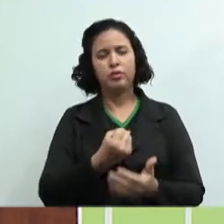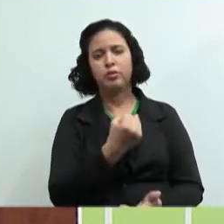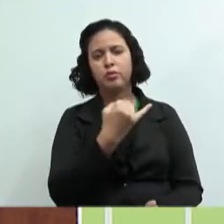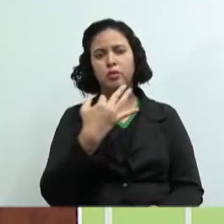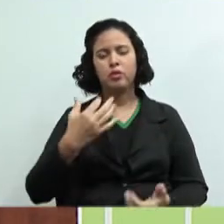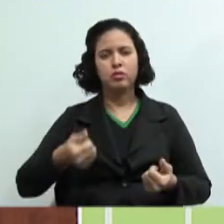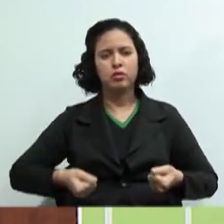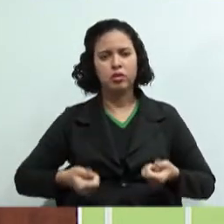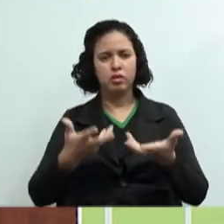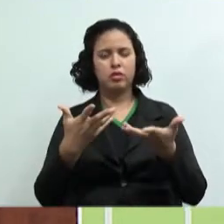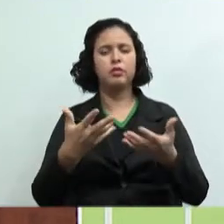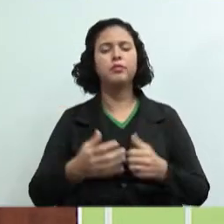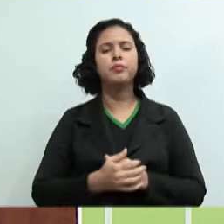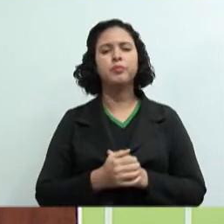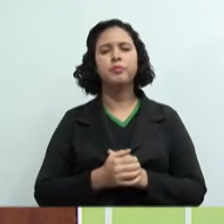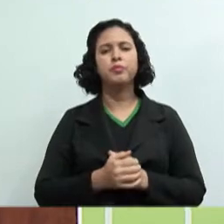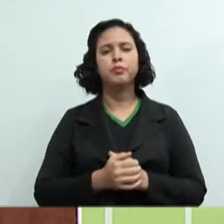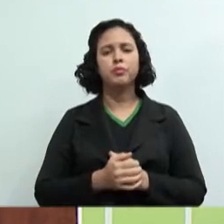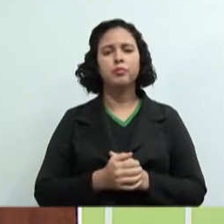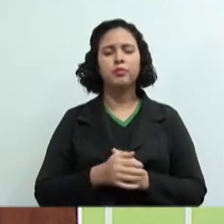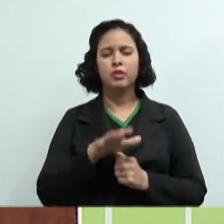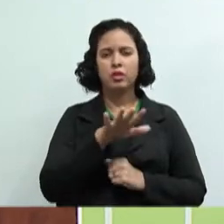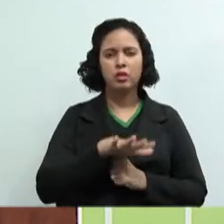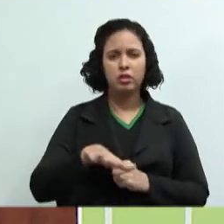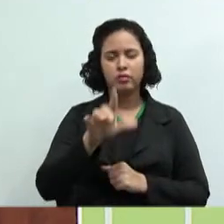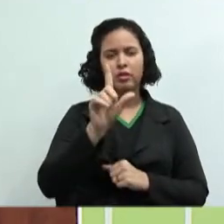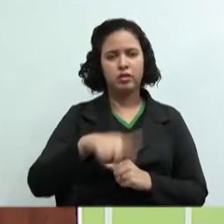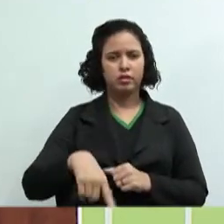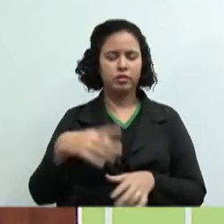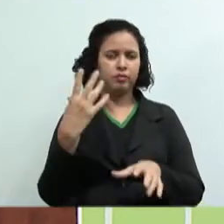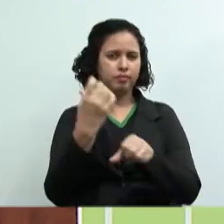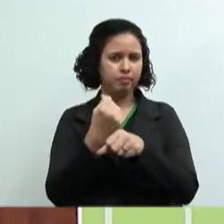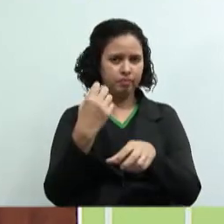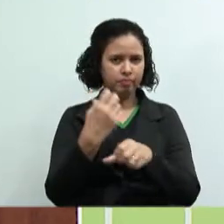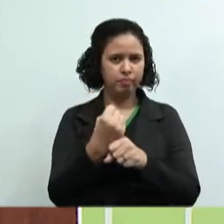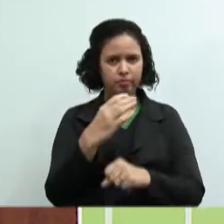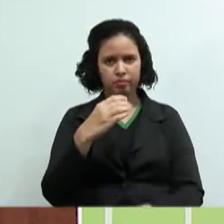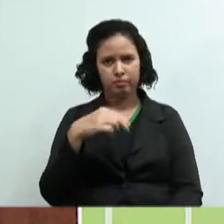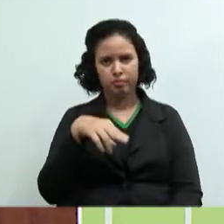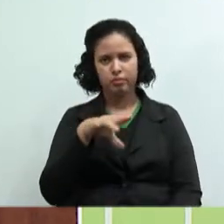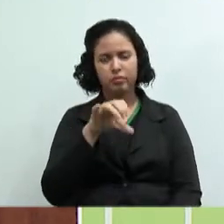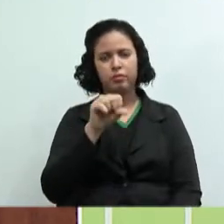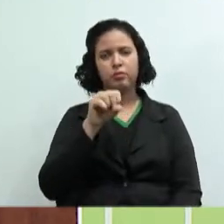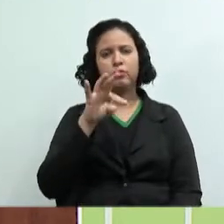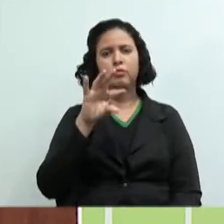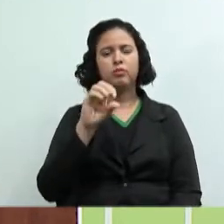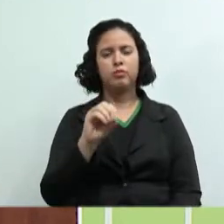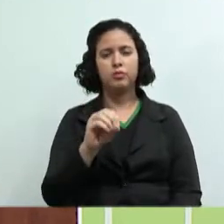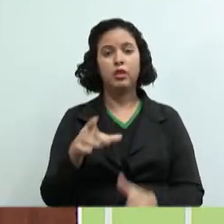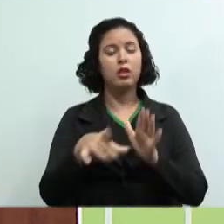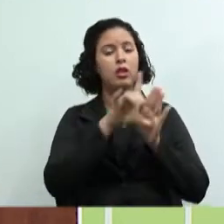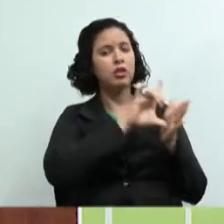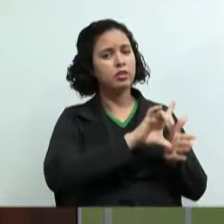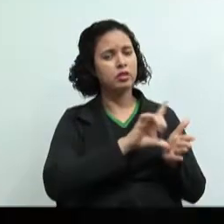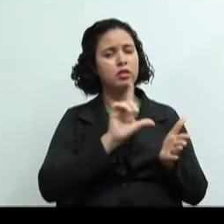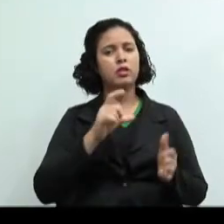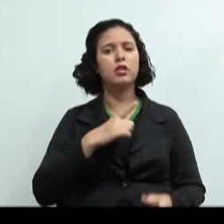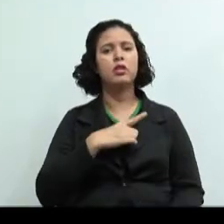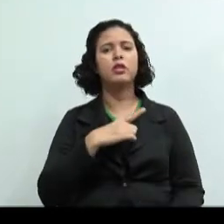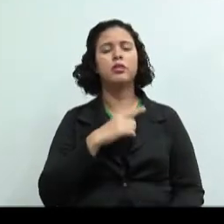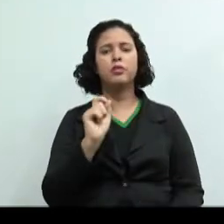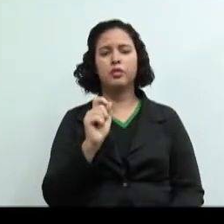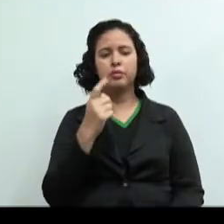E esse ramo é a contabilidade de custos. Só que antes disso, existia o quê? Então vamos lá aqui nos slides.